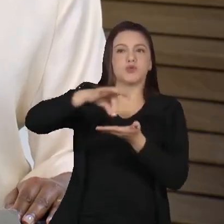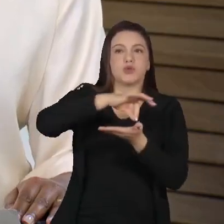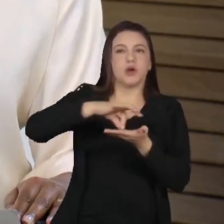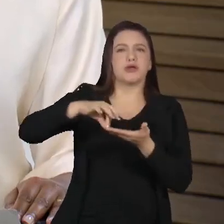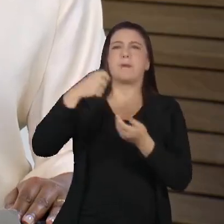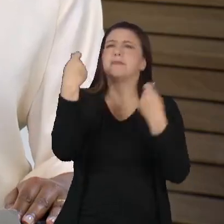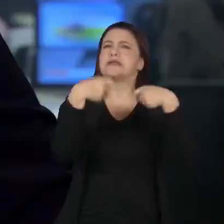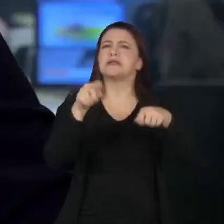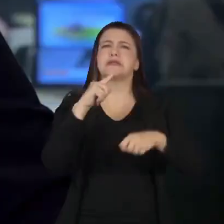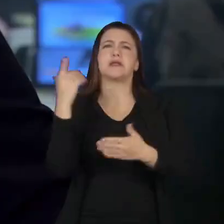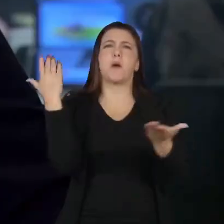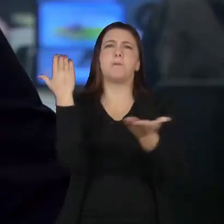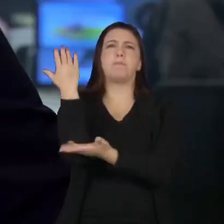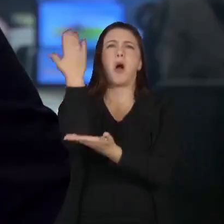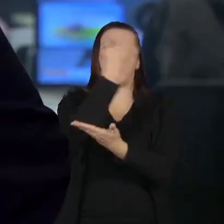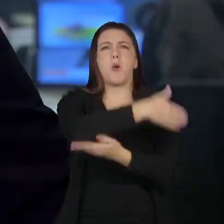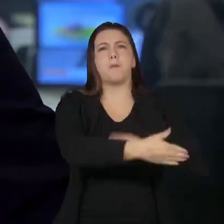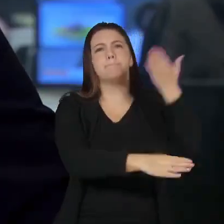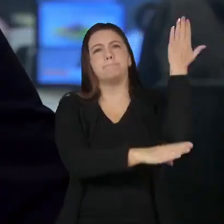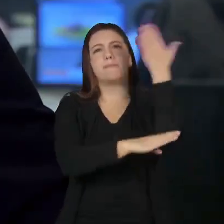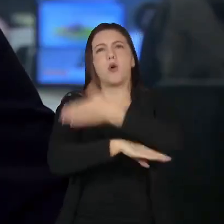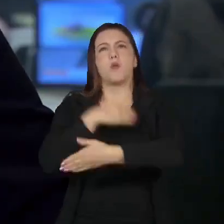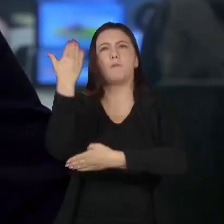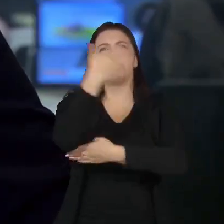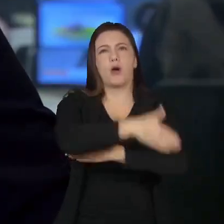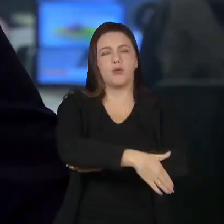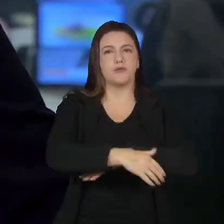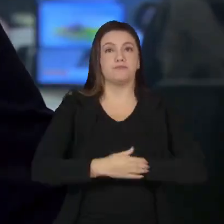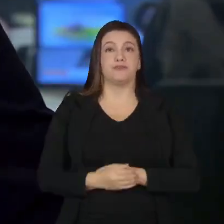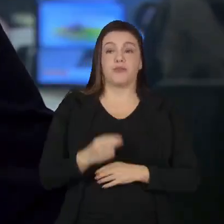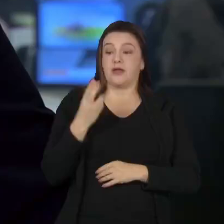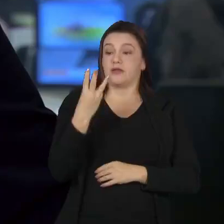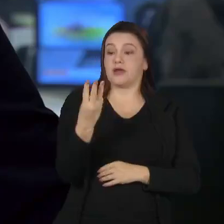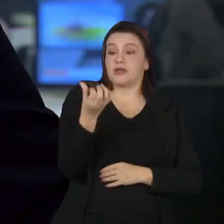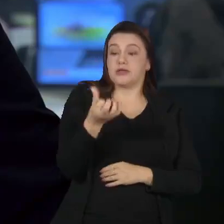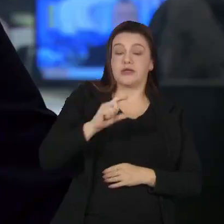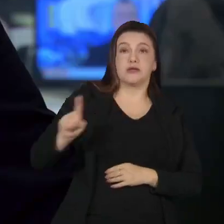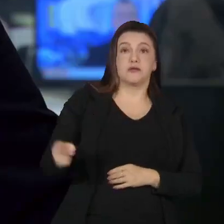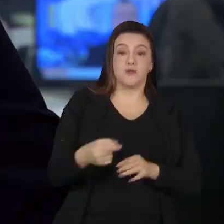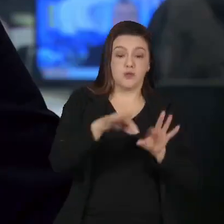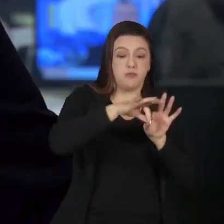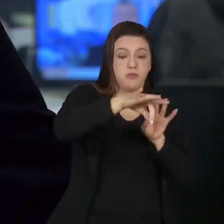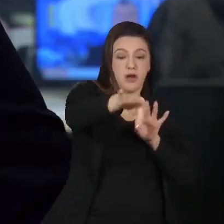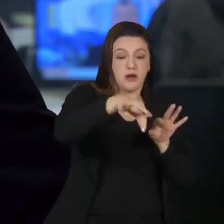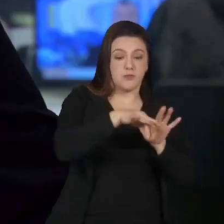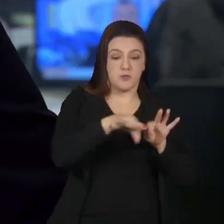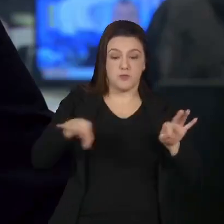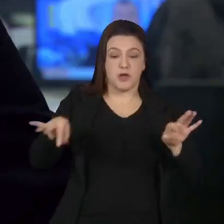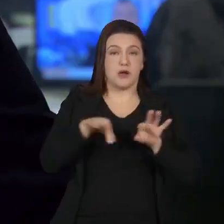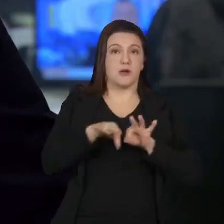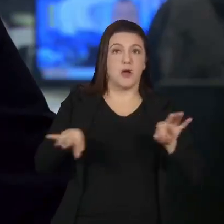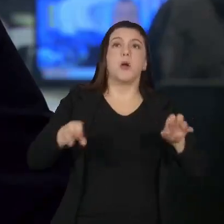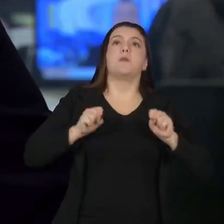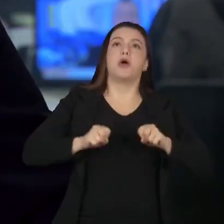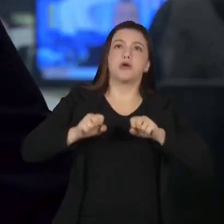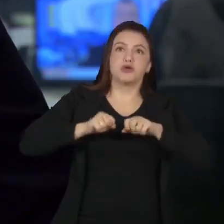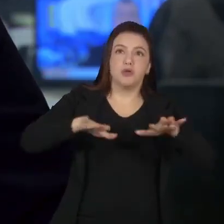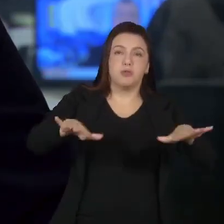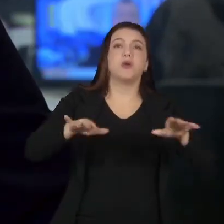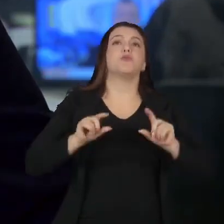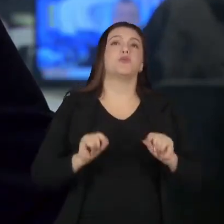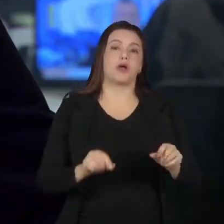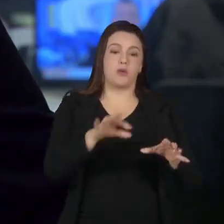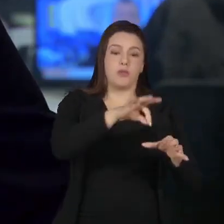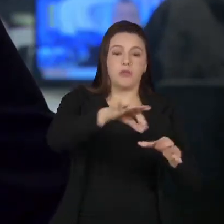desmatamento. São 36 milhões de hectares de pastagens no país que podem expandir a cultura de grãos